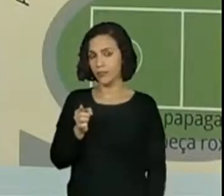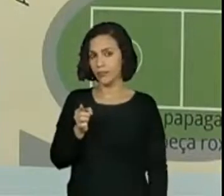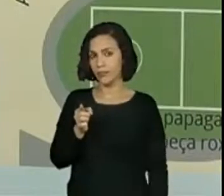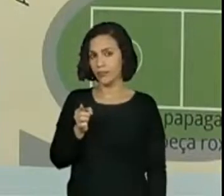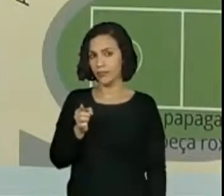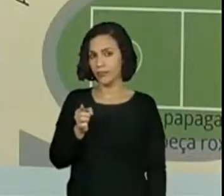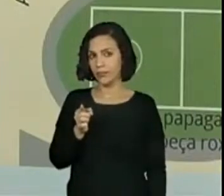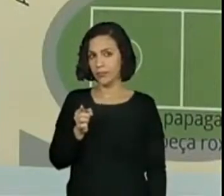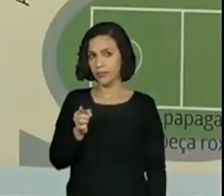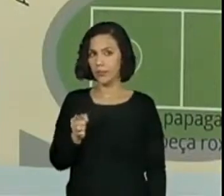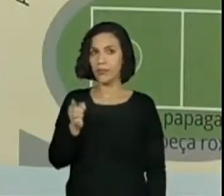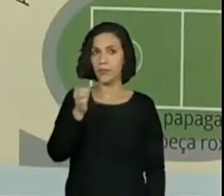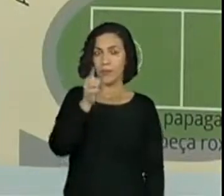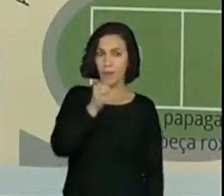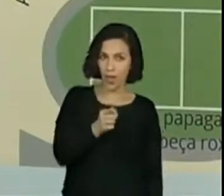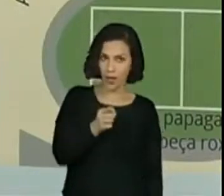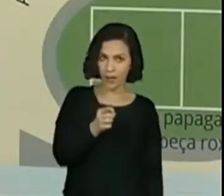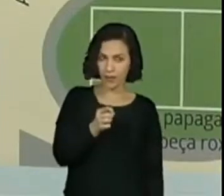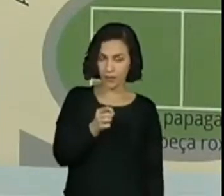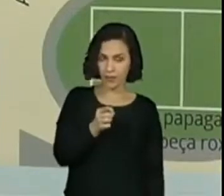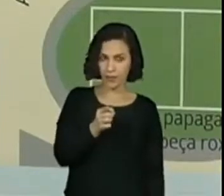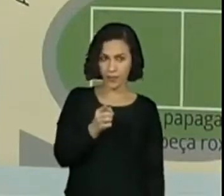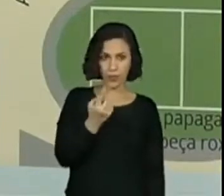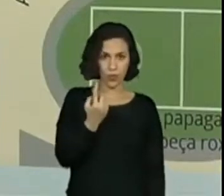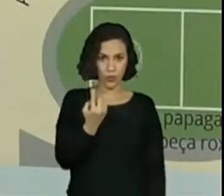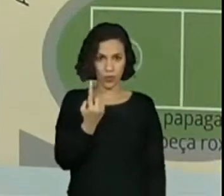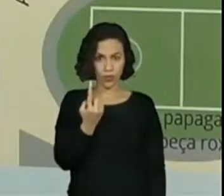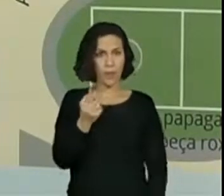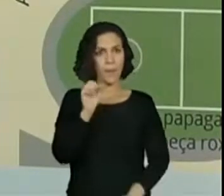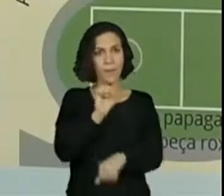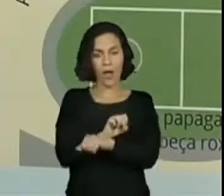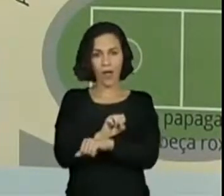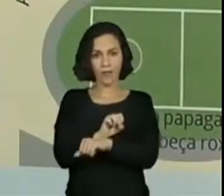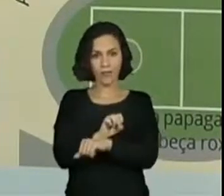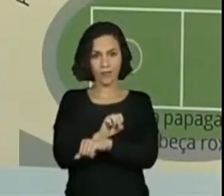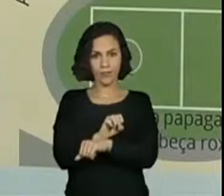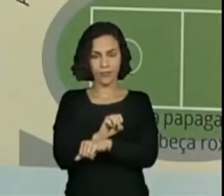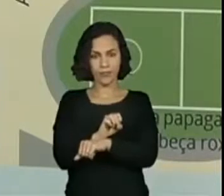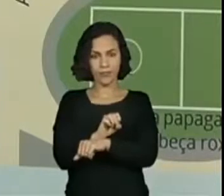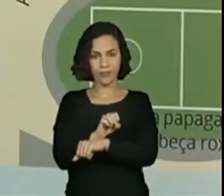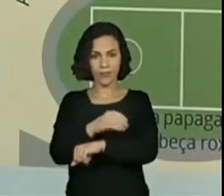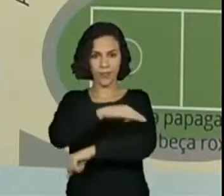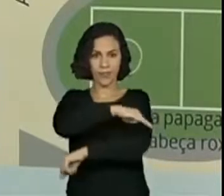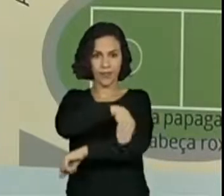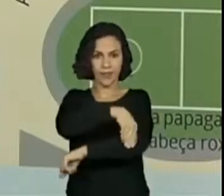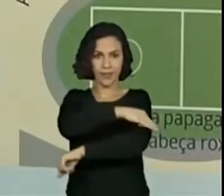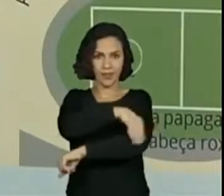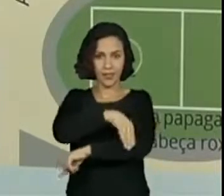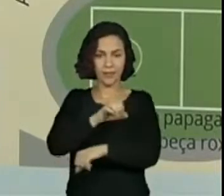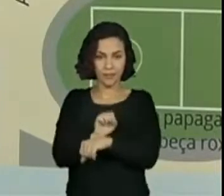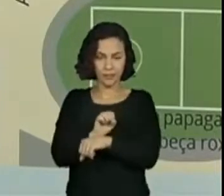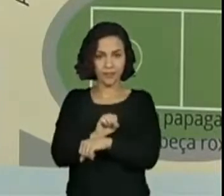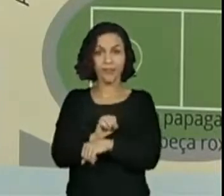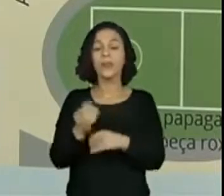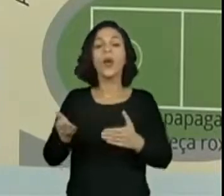E um quarteirão até aqui. Parou aqui na esquina. E aí? O que ela vai fazer?